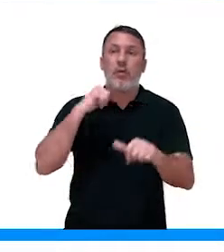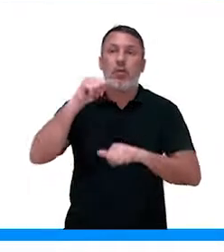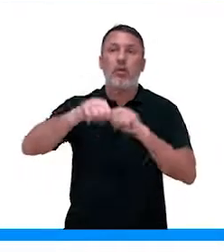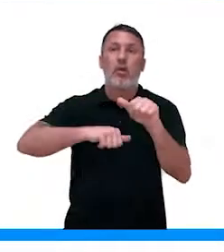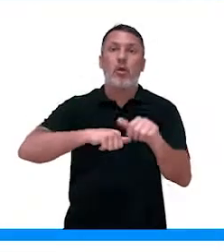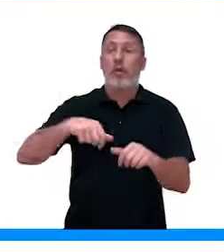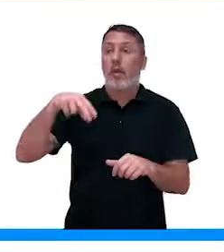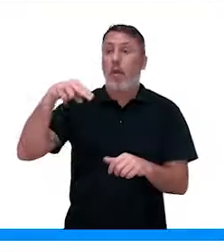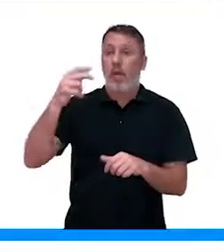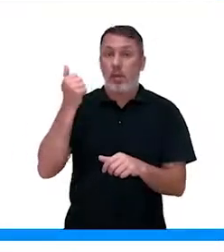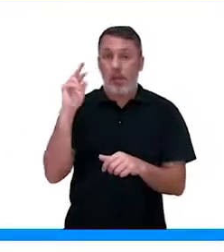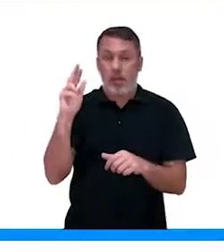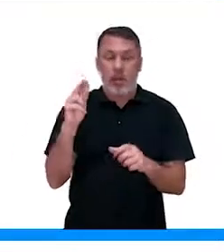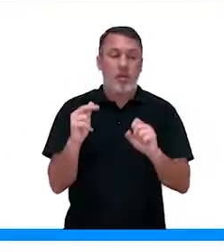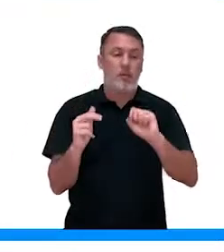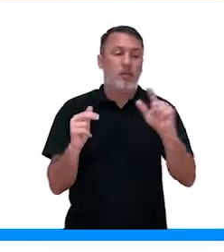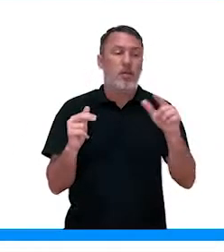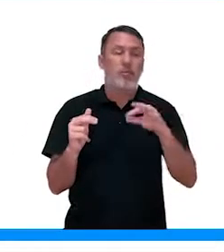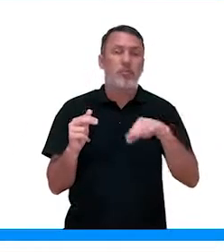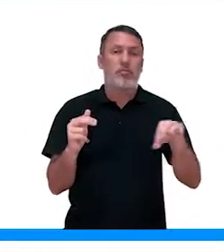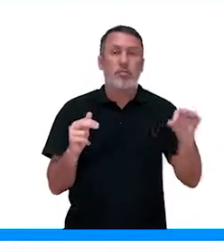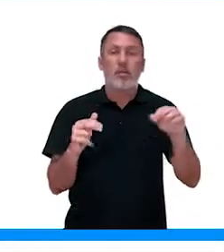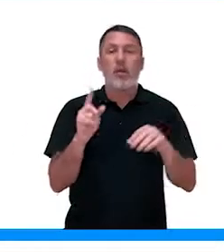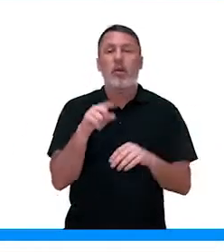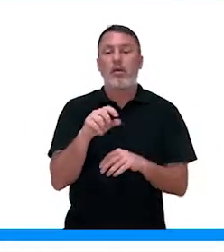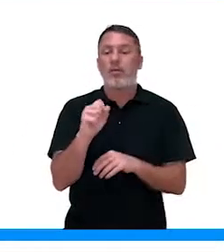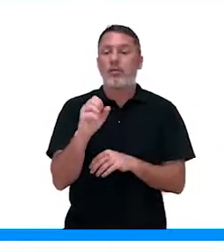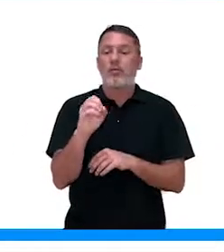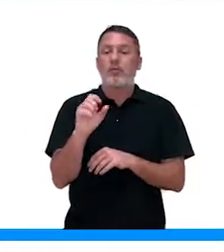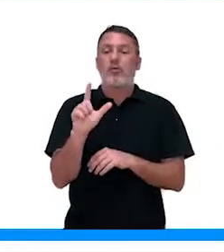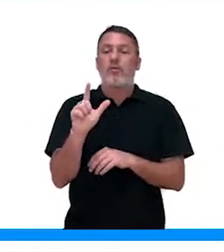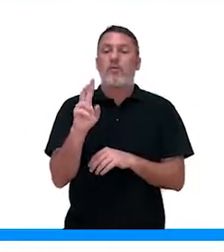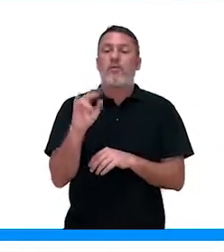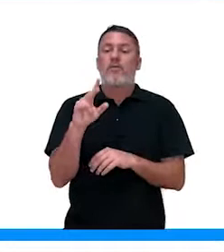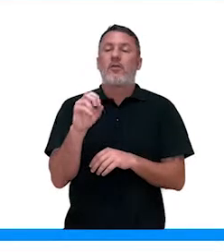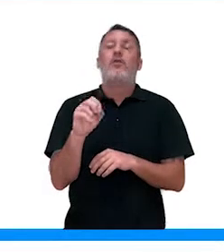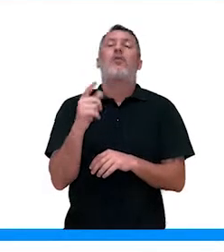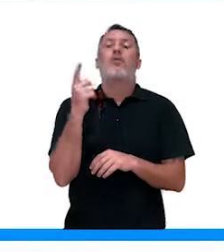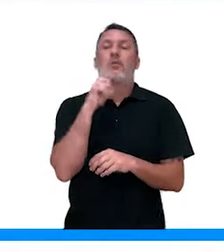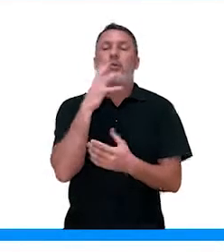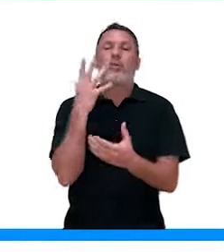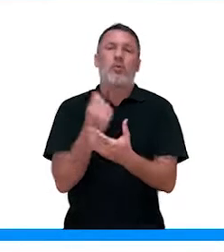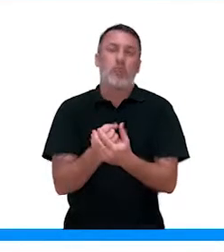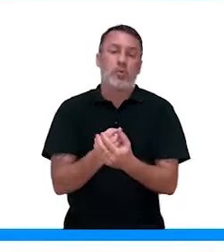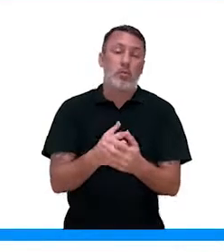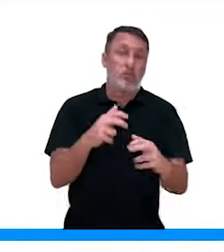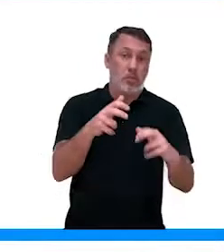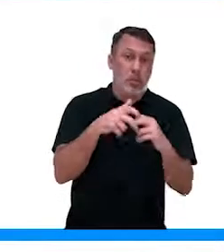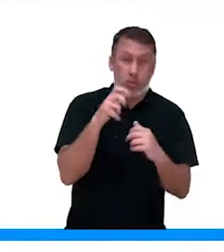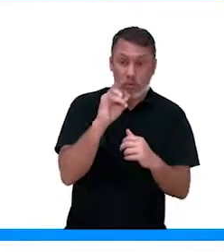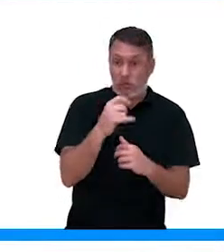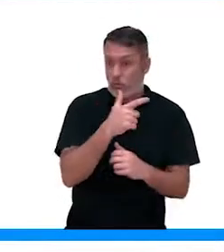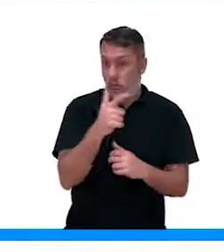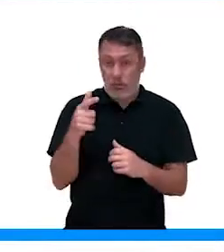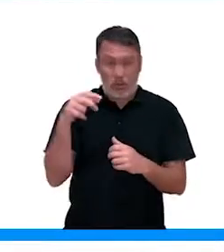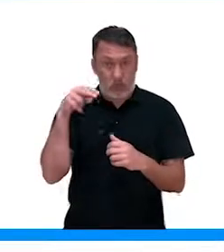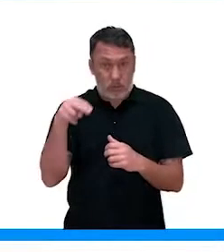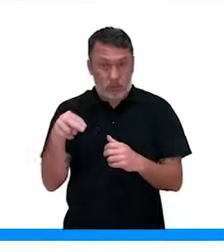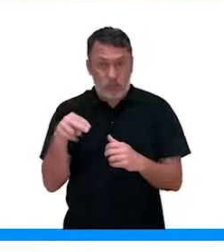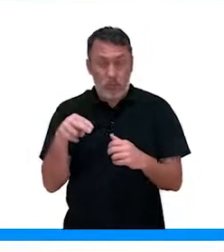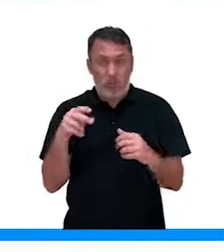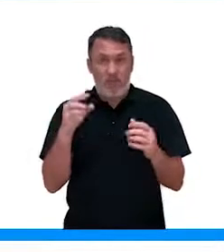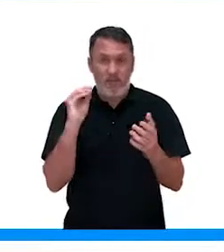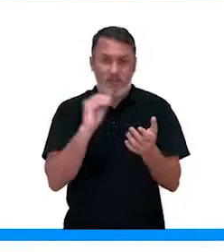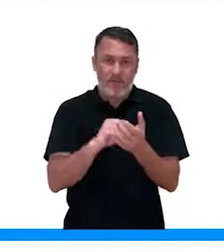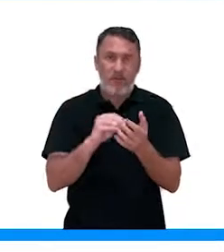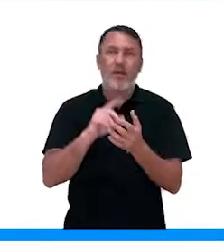atmosférico em sais de nitrogênio, nitrogênio dissolvido. Aí a planta consegue absorver. Então, se não tem nutriente